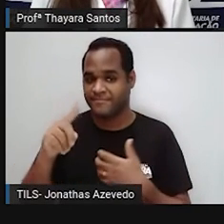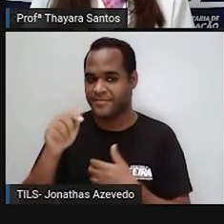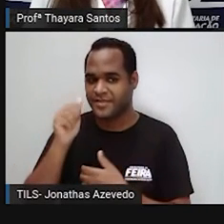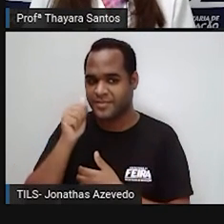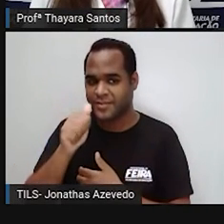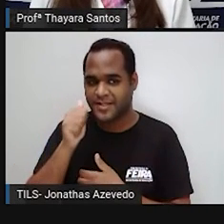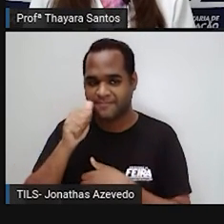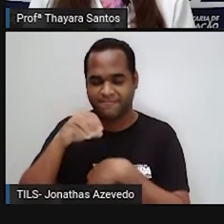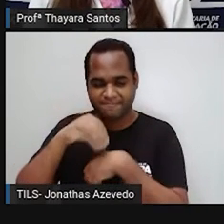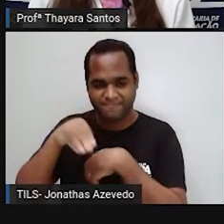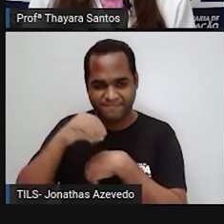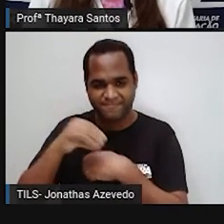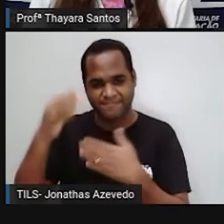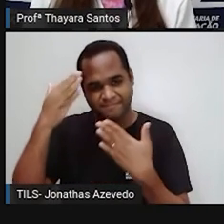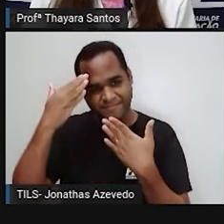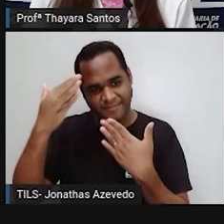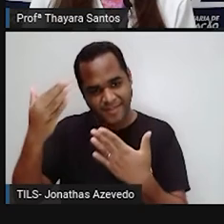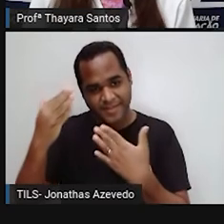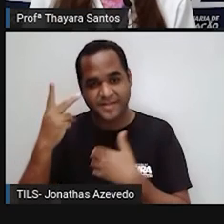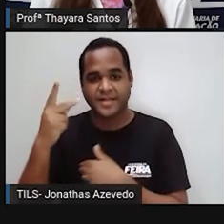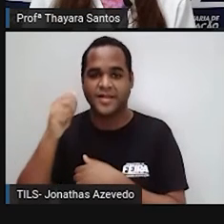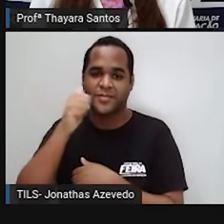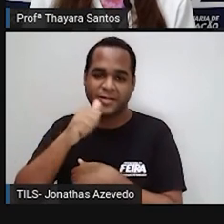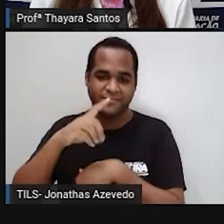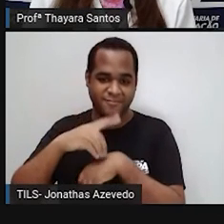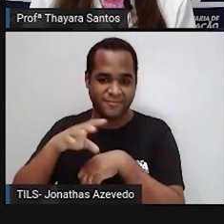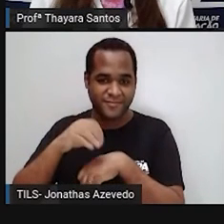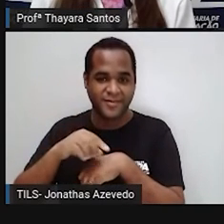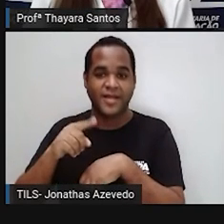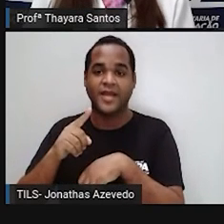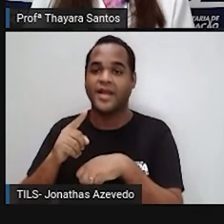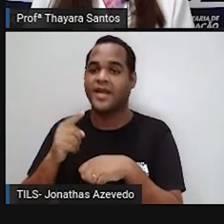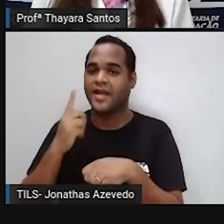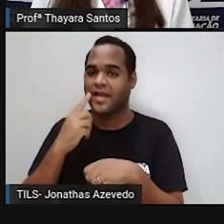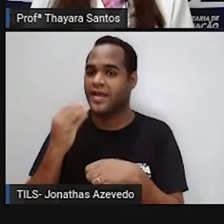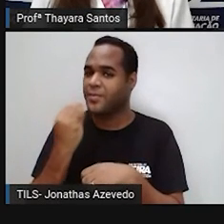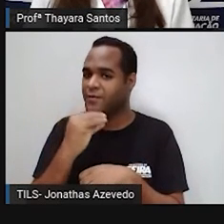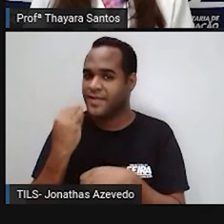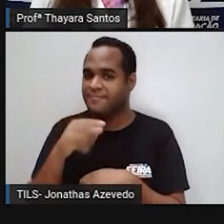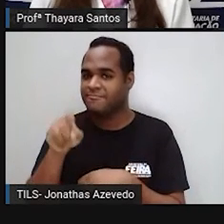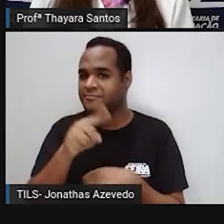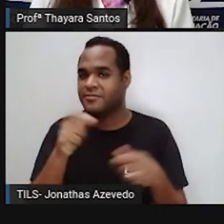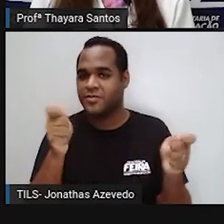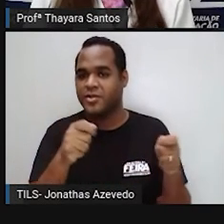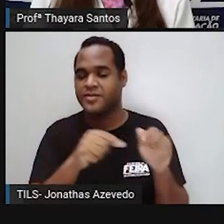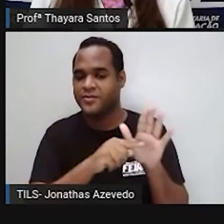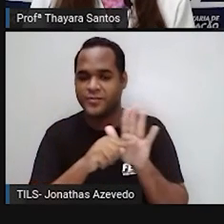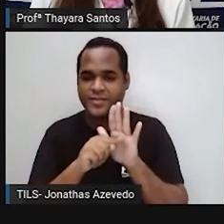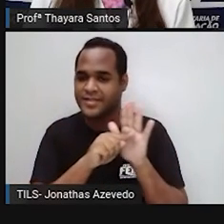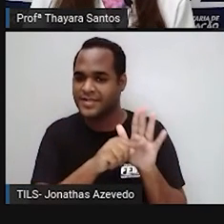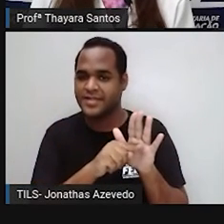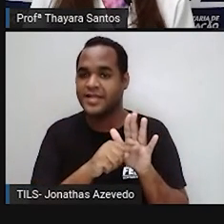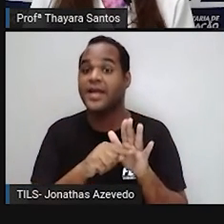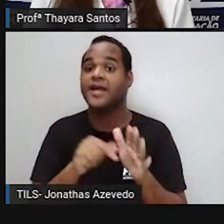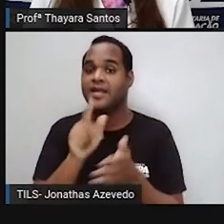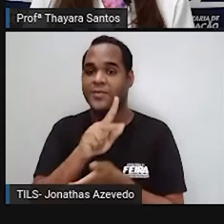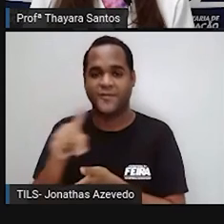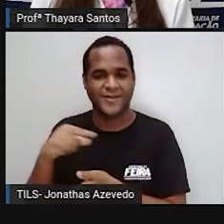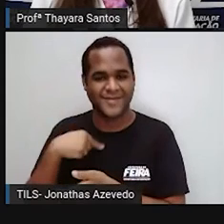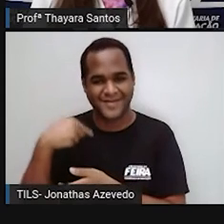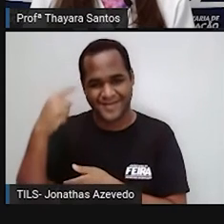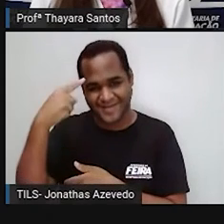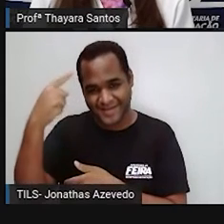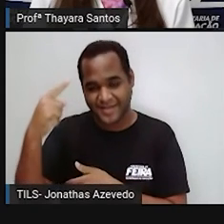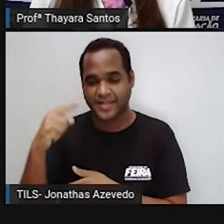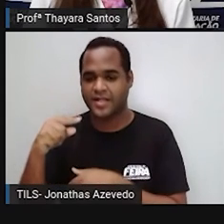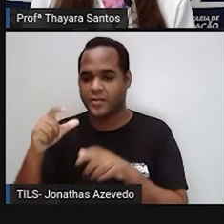doutora Roberta, quero agradecer muito a ela por ter tirado esse tempo, mandado esse vídeo especialmente para a gente. Ela também é professora lá da educação básica, lá no